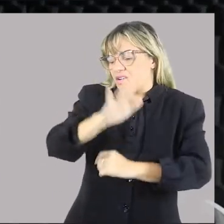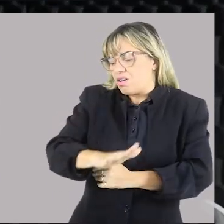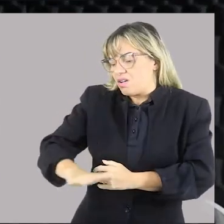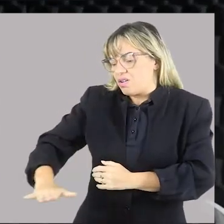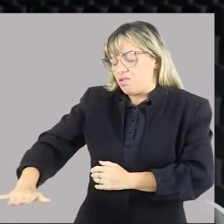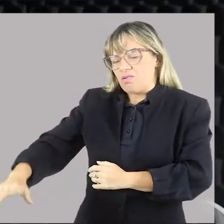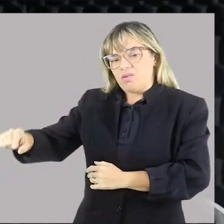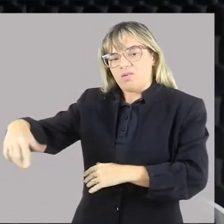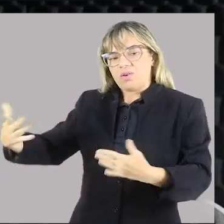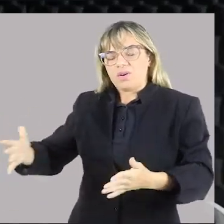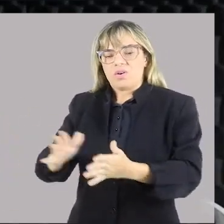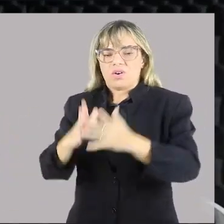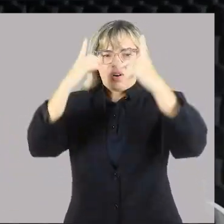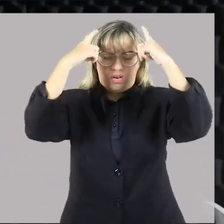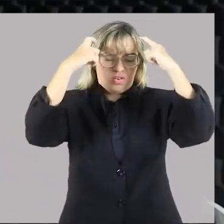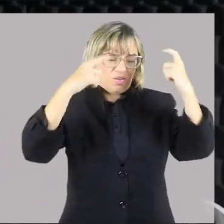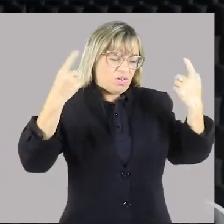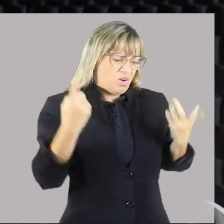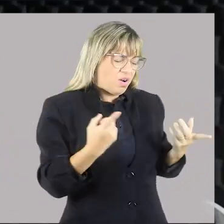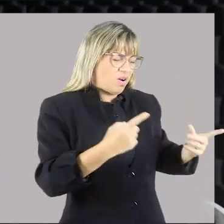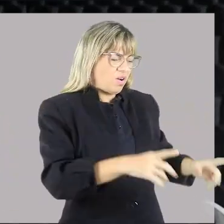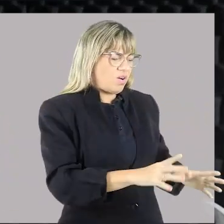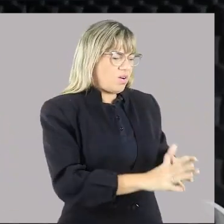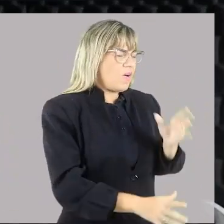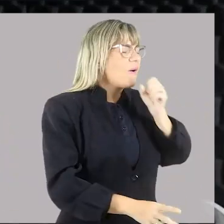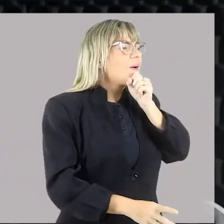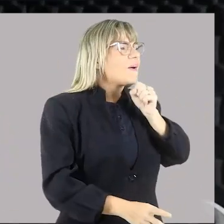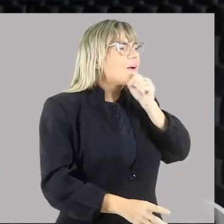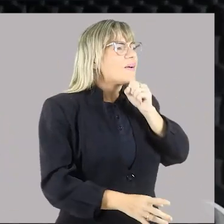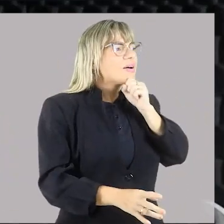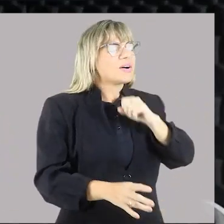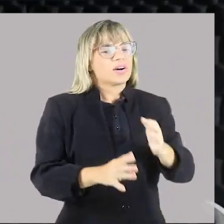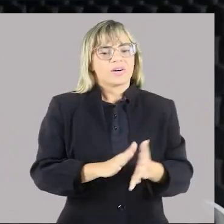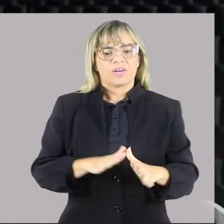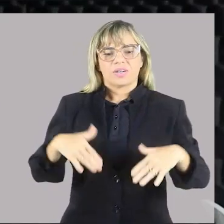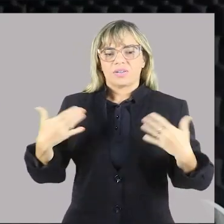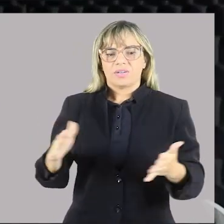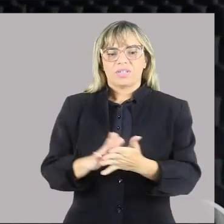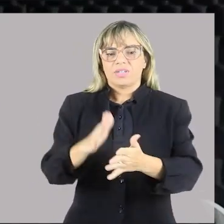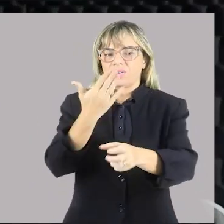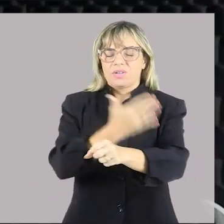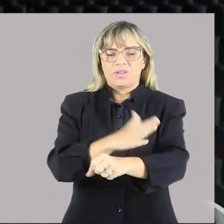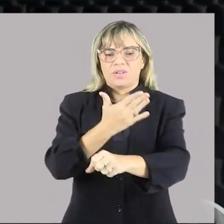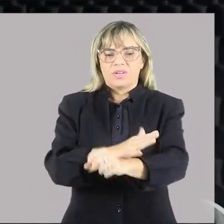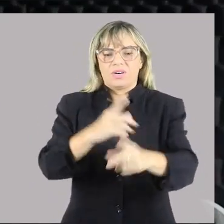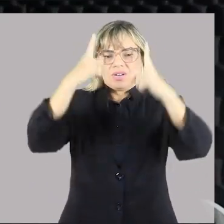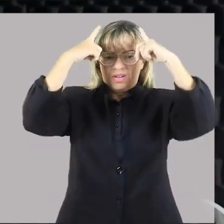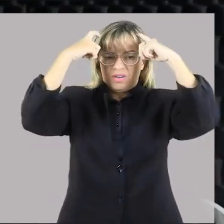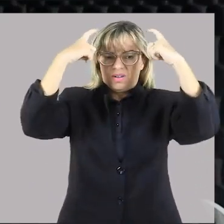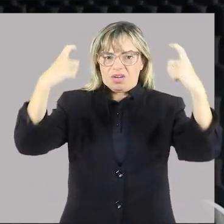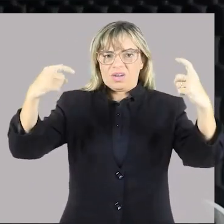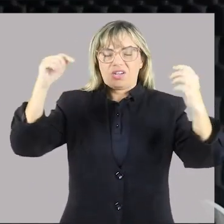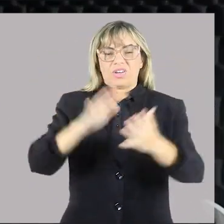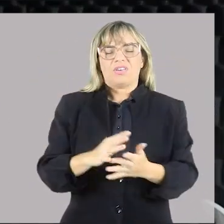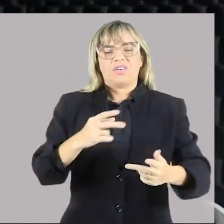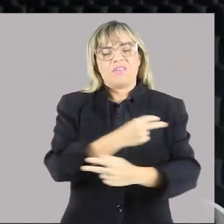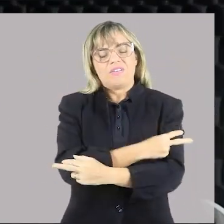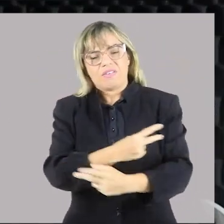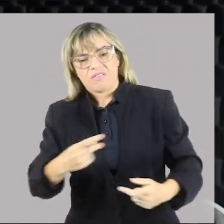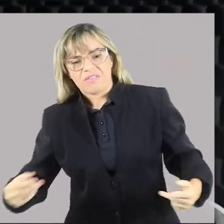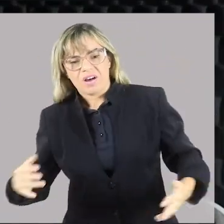violência contra os idosos. E a prática de violência contra os animais também.